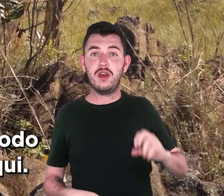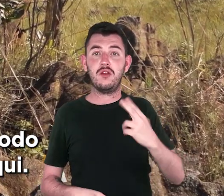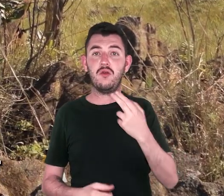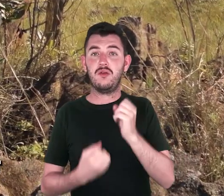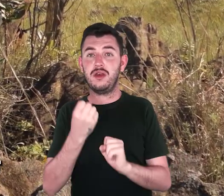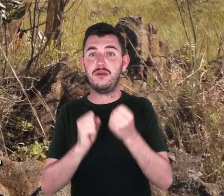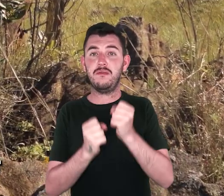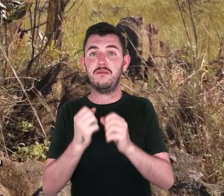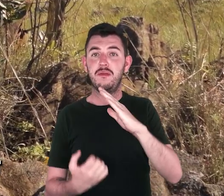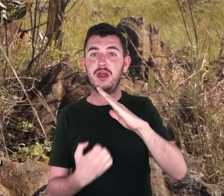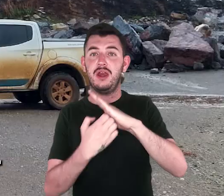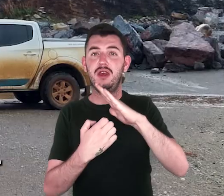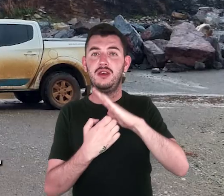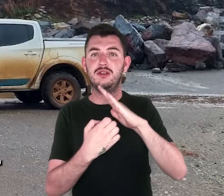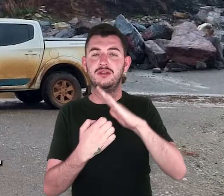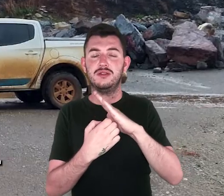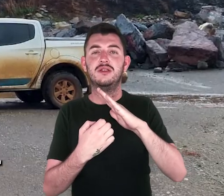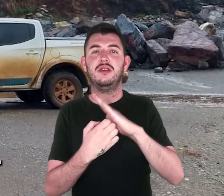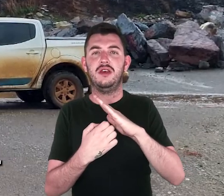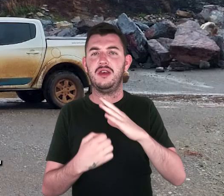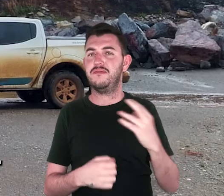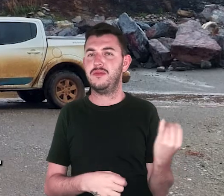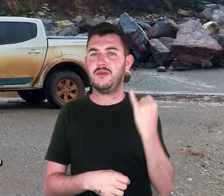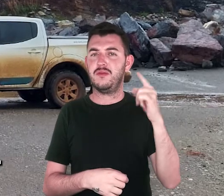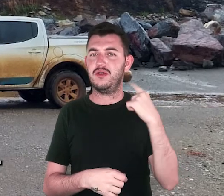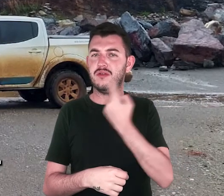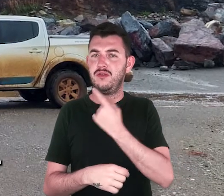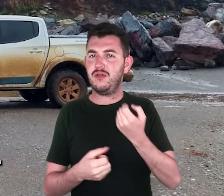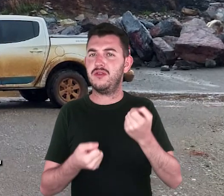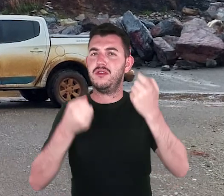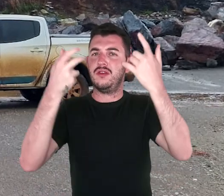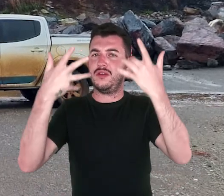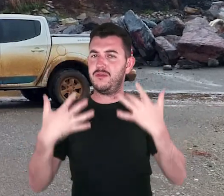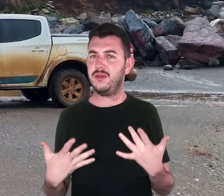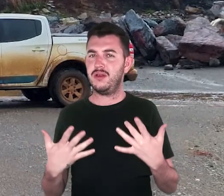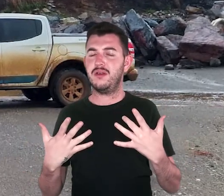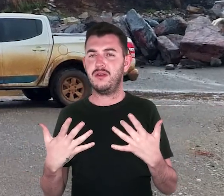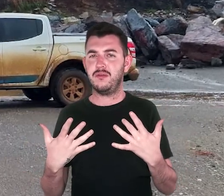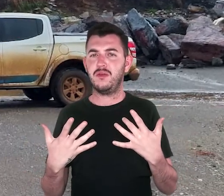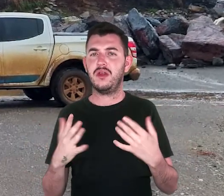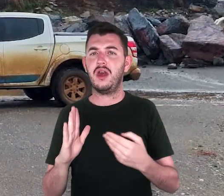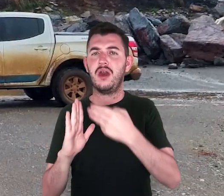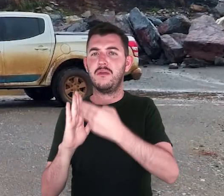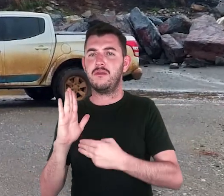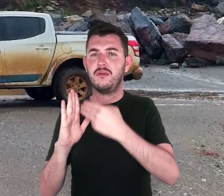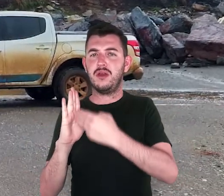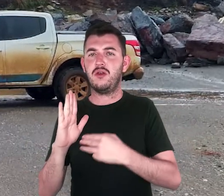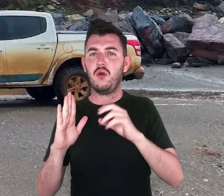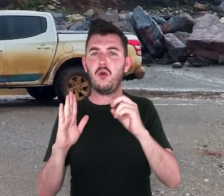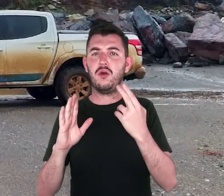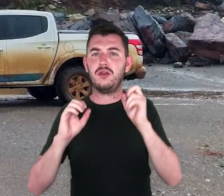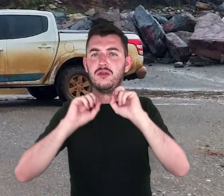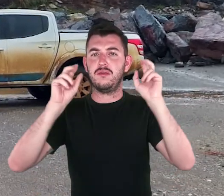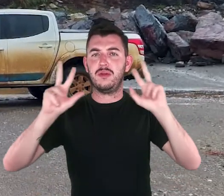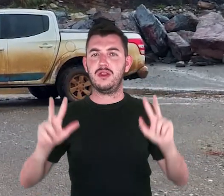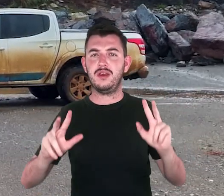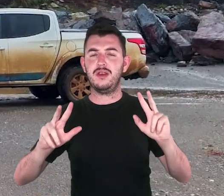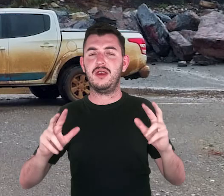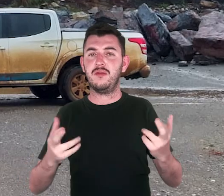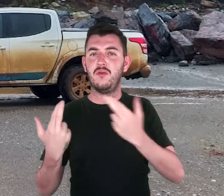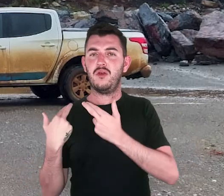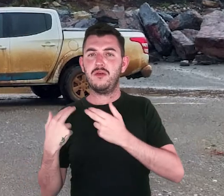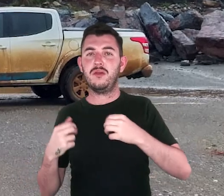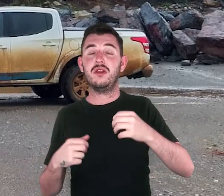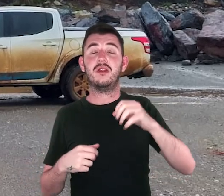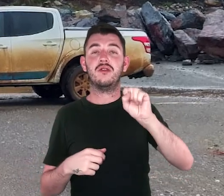daqui. Então, é muito importante enfatizar que a expertise e a metodologia é do